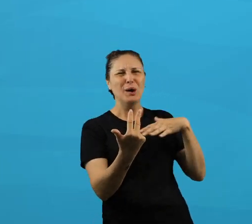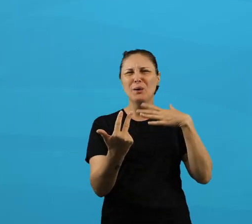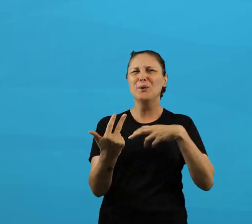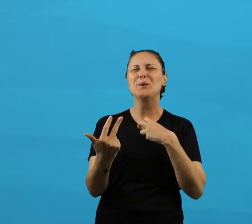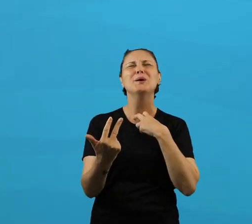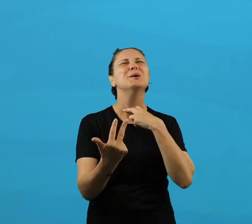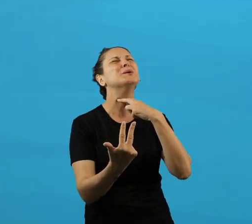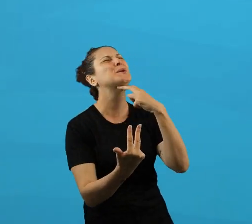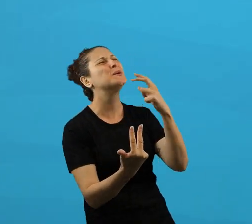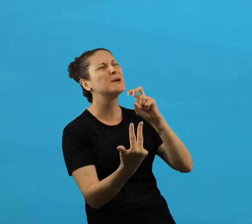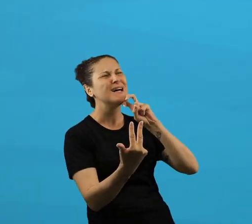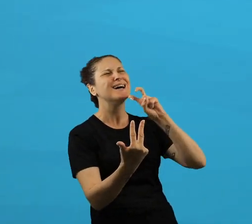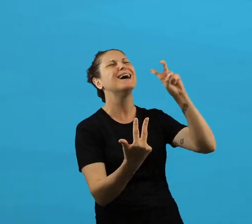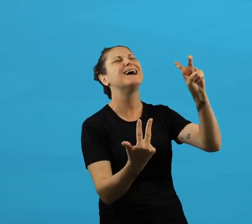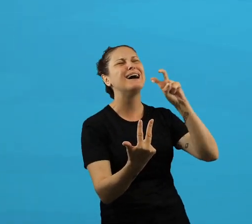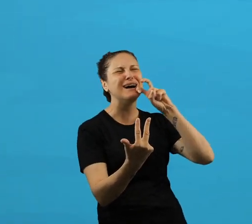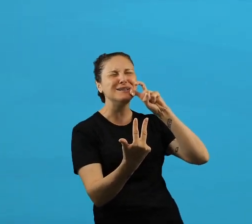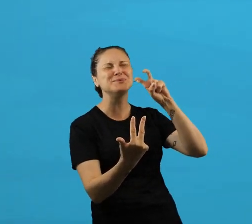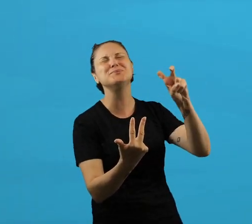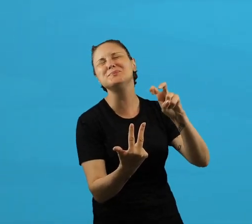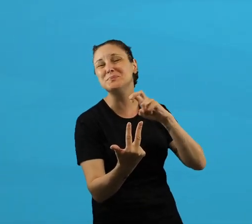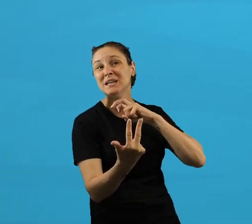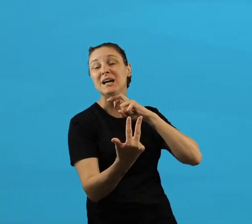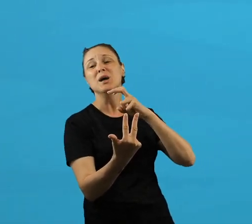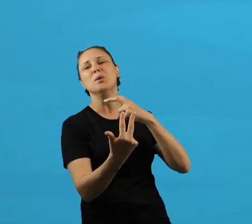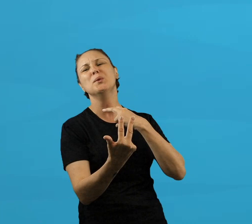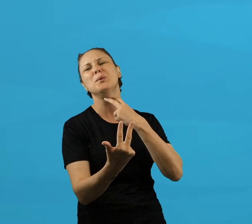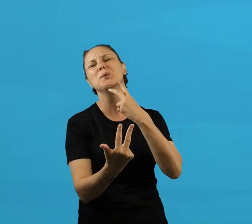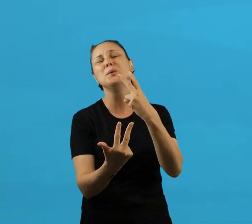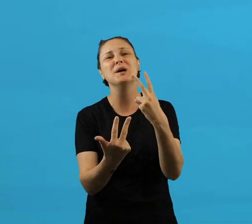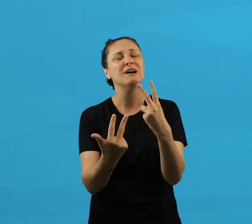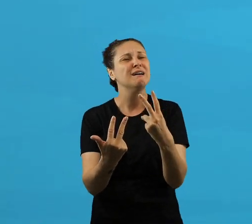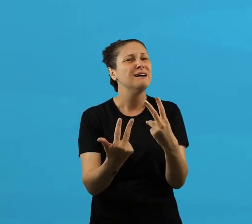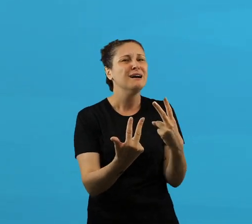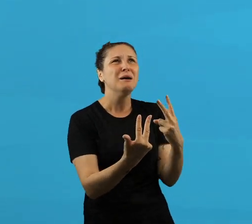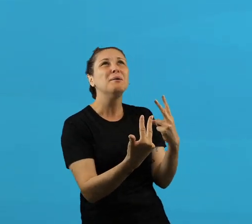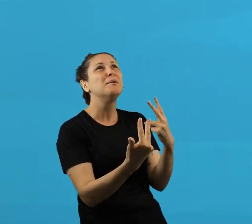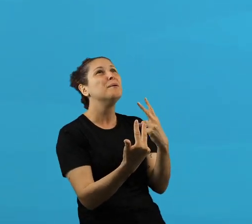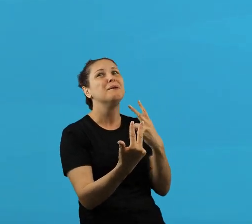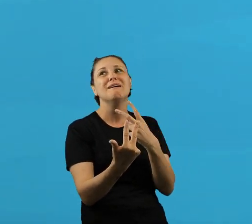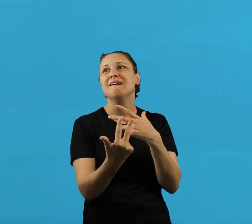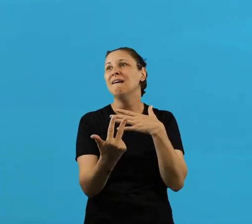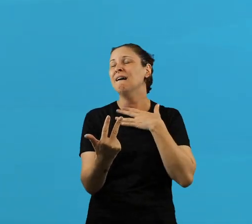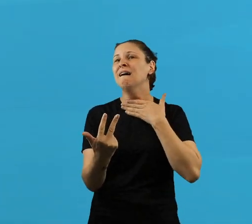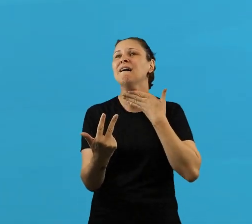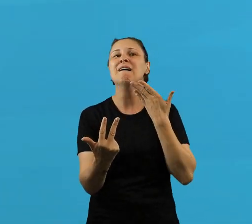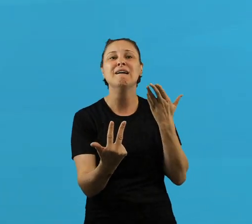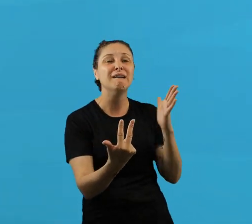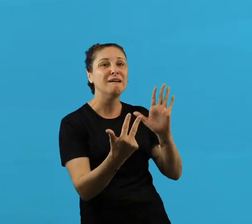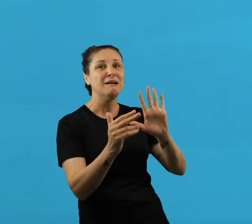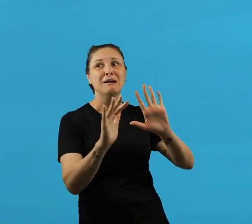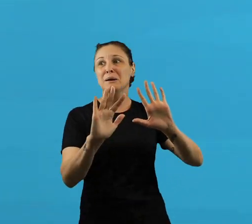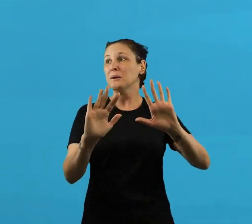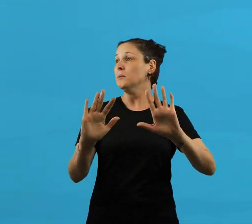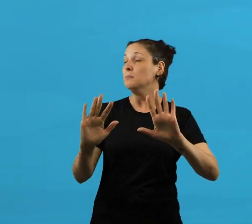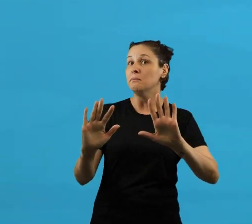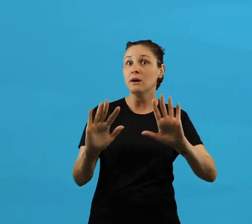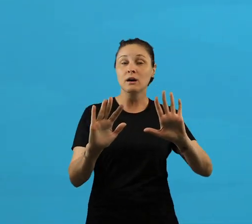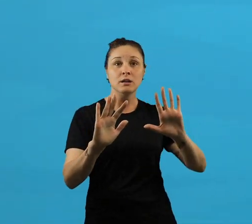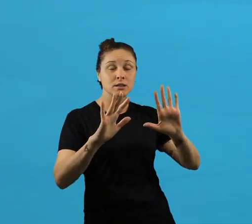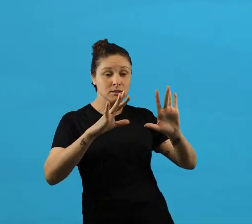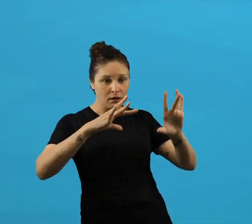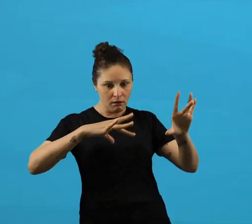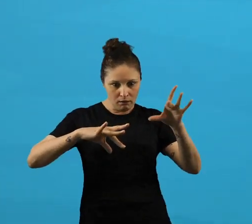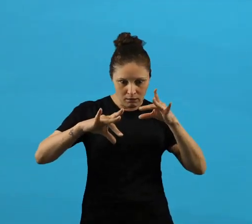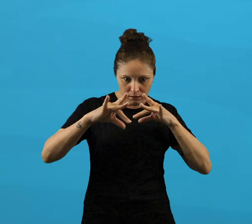afogar, então eu comecei a gritar. Só que a minha voz saía diferente e lá embaixo da água não